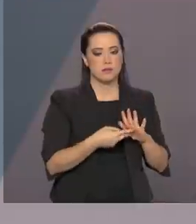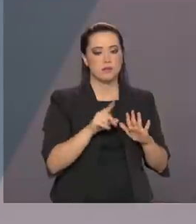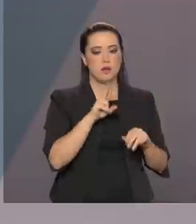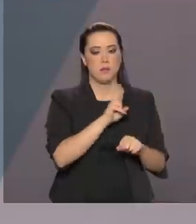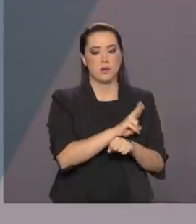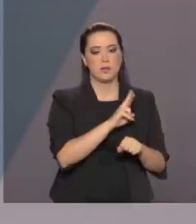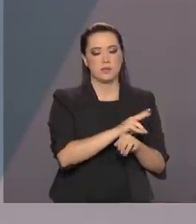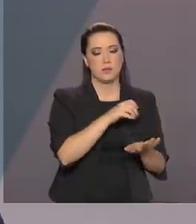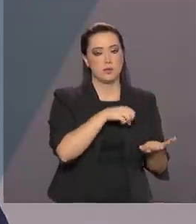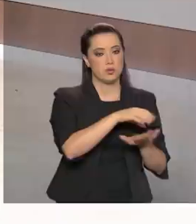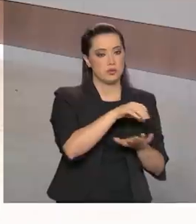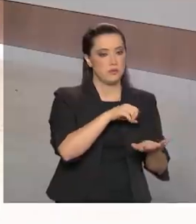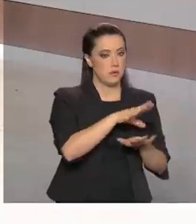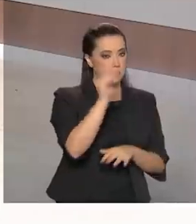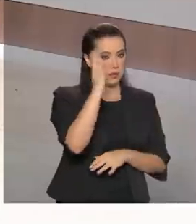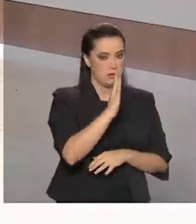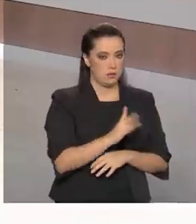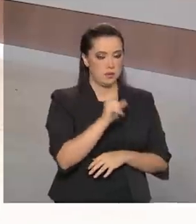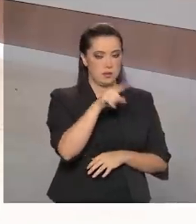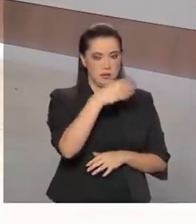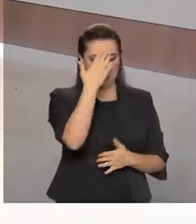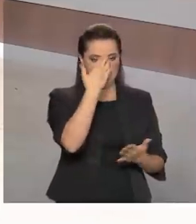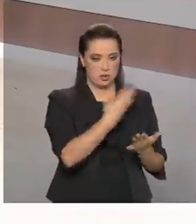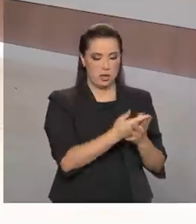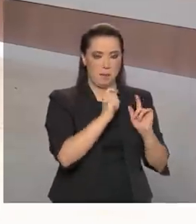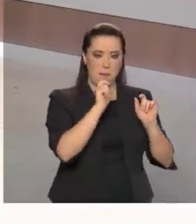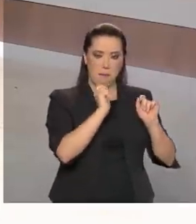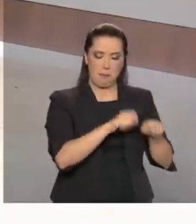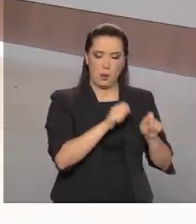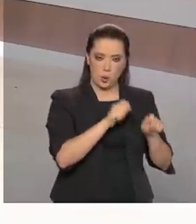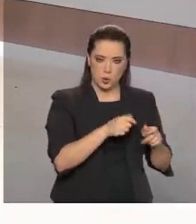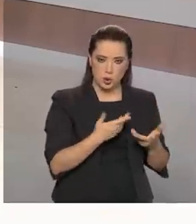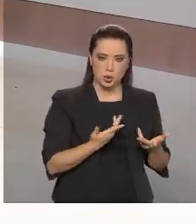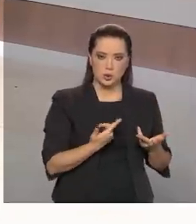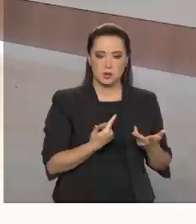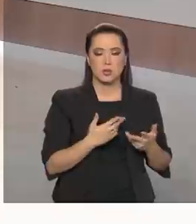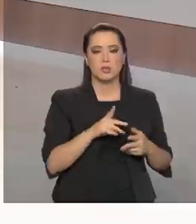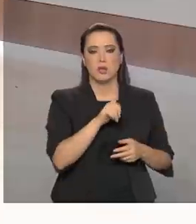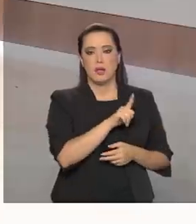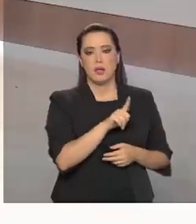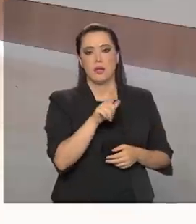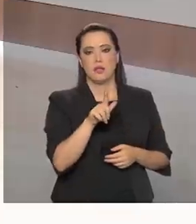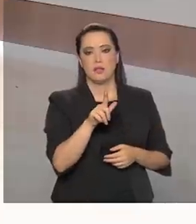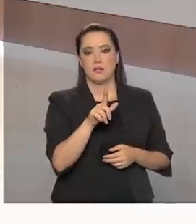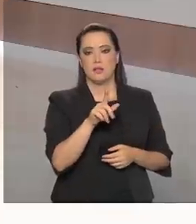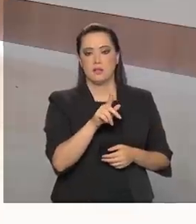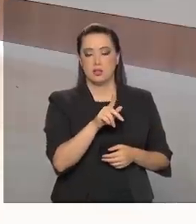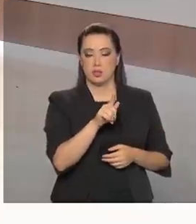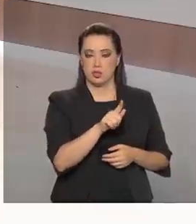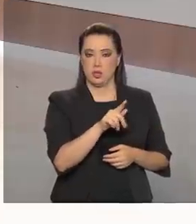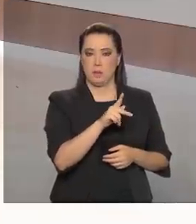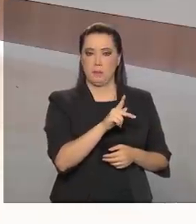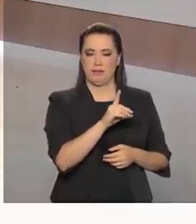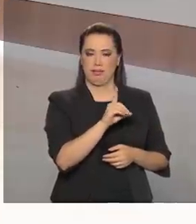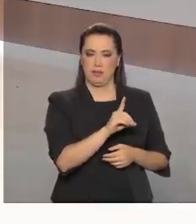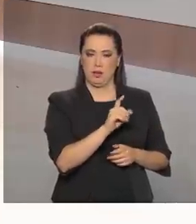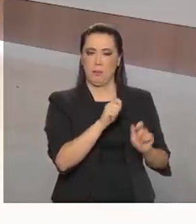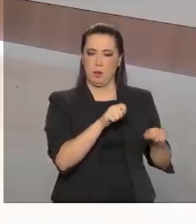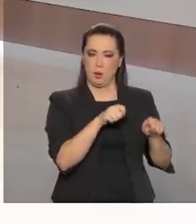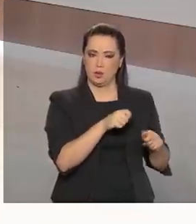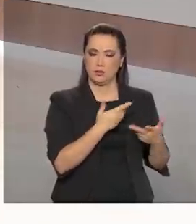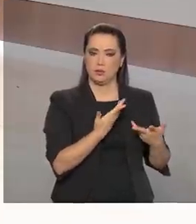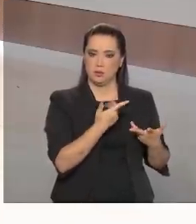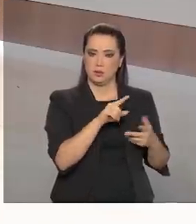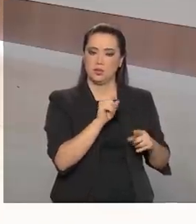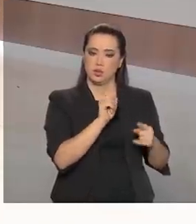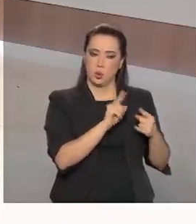a proteção de dados no Brasil, ela é confiava? As pessoas podem confiar na LGPD, na Autoridade Nacional de Proteção de Dados, em relação